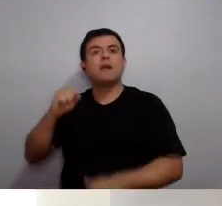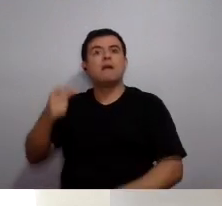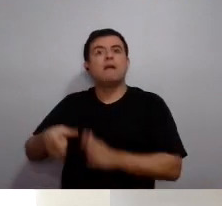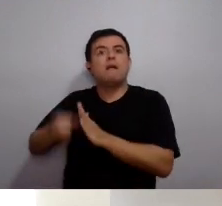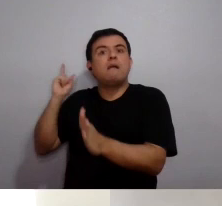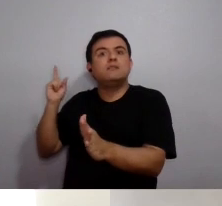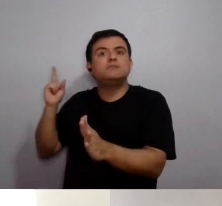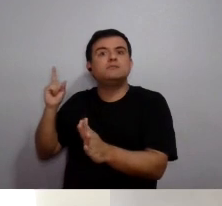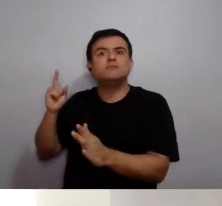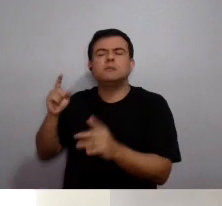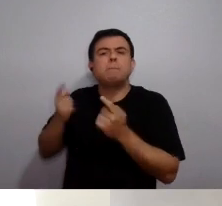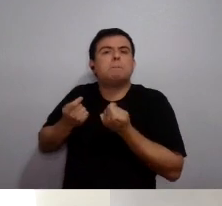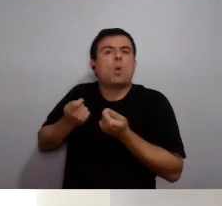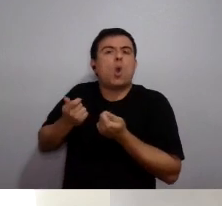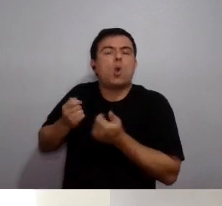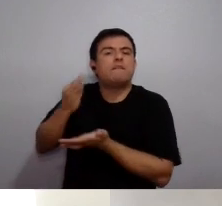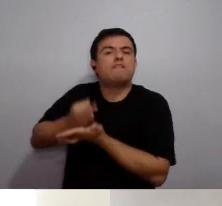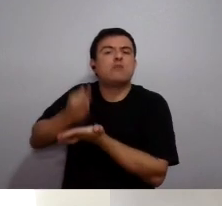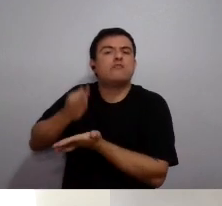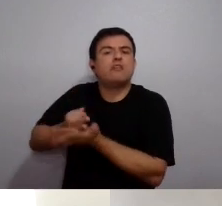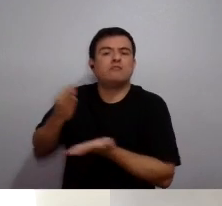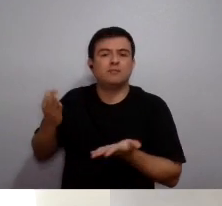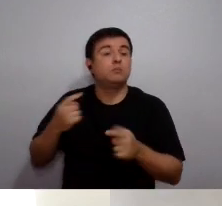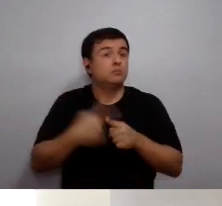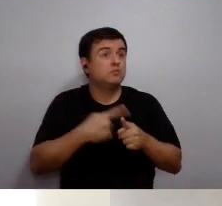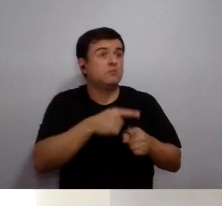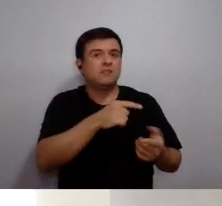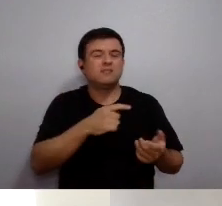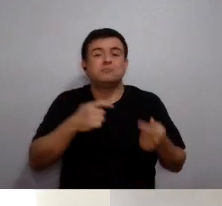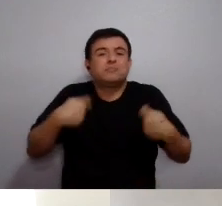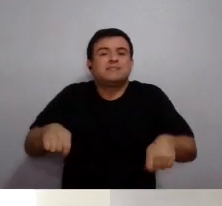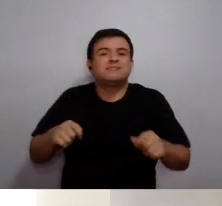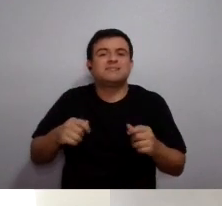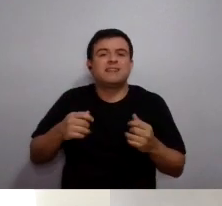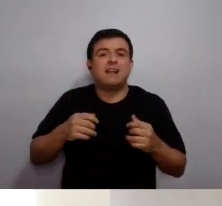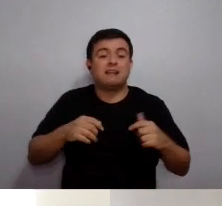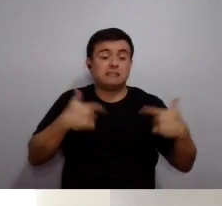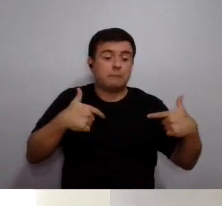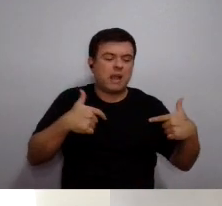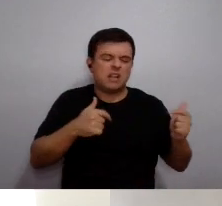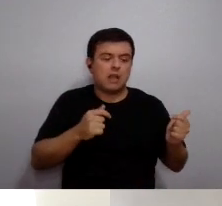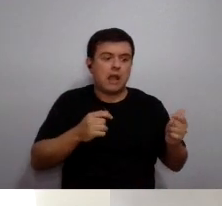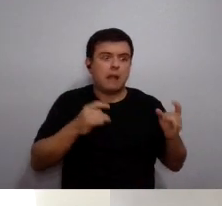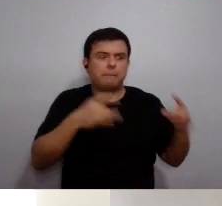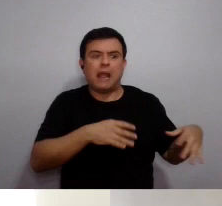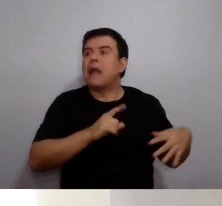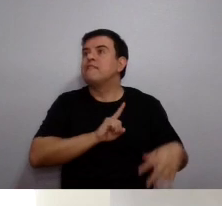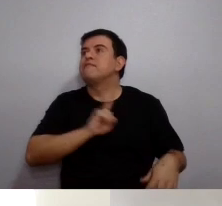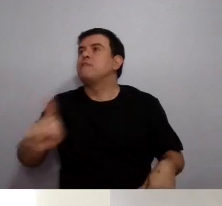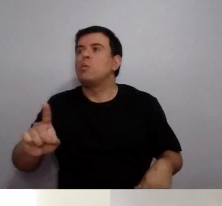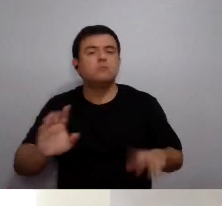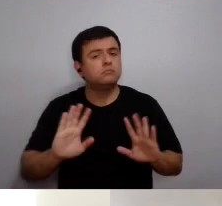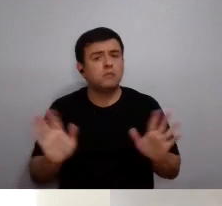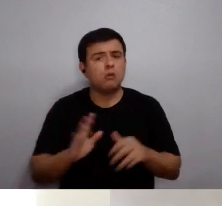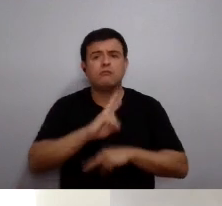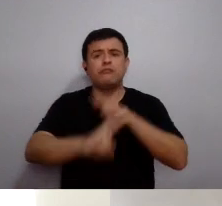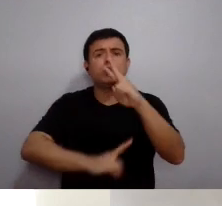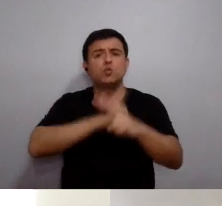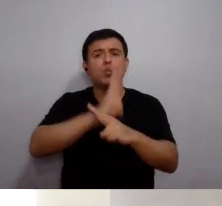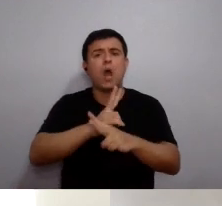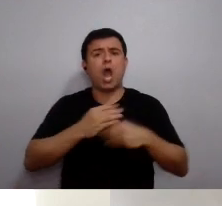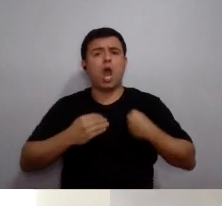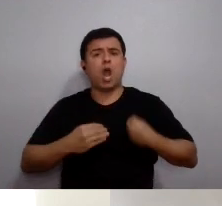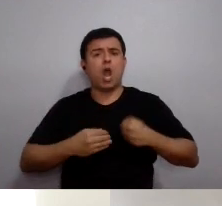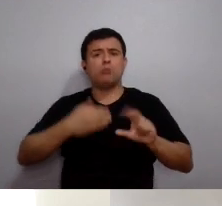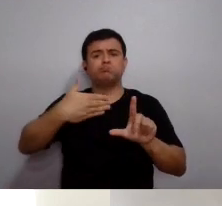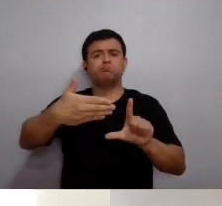podendo participar em diferentes circunstâncias sem ter que abandonar o seu trabalho ou coisa do gênero, então esse